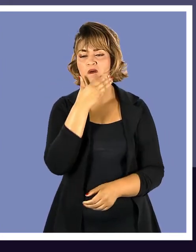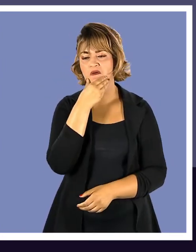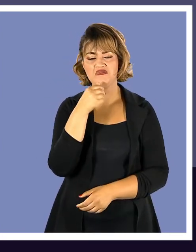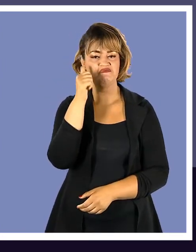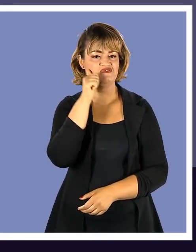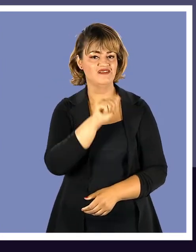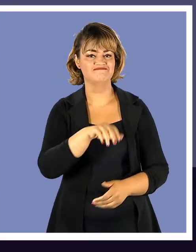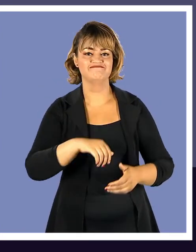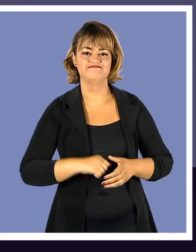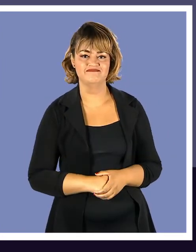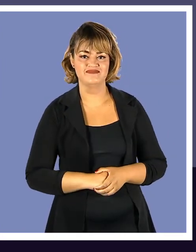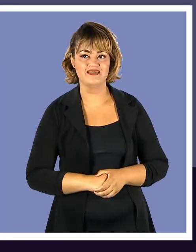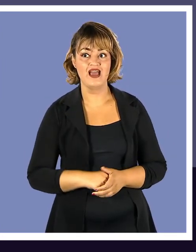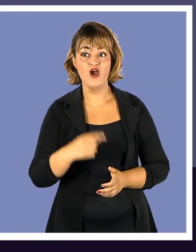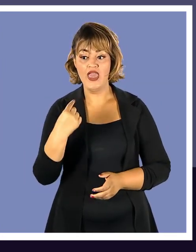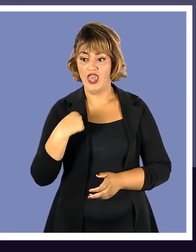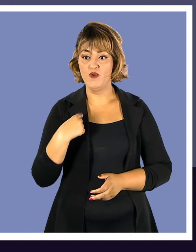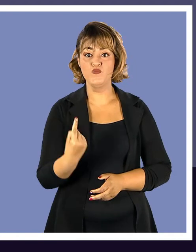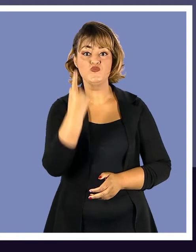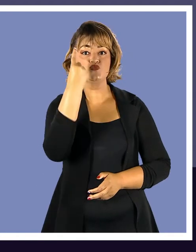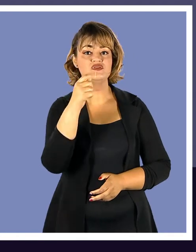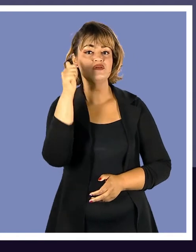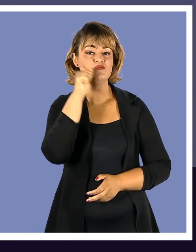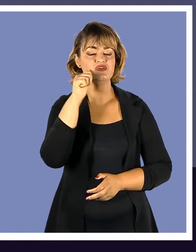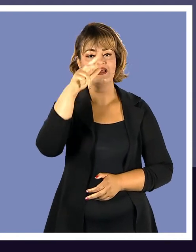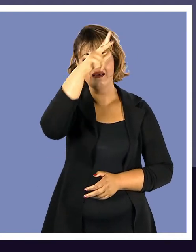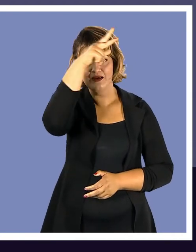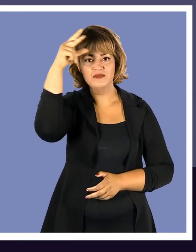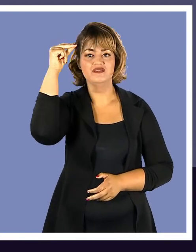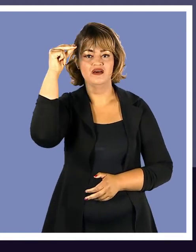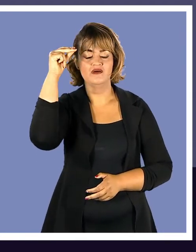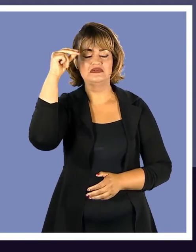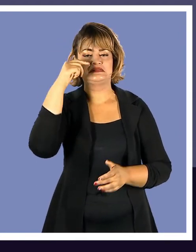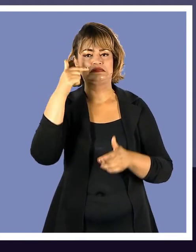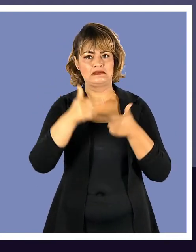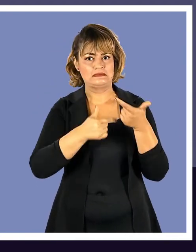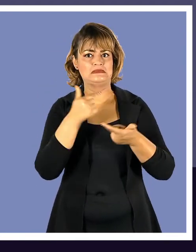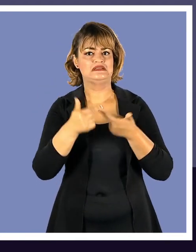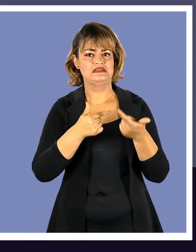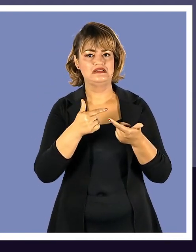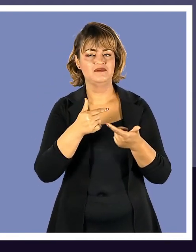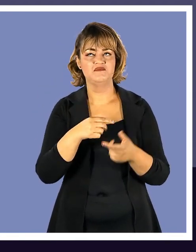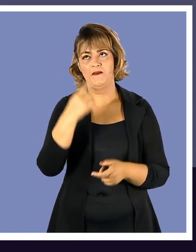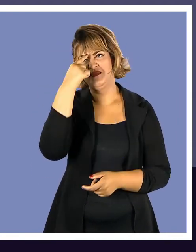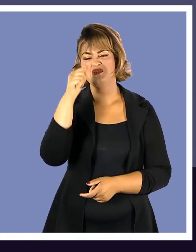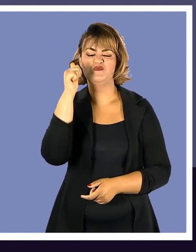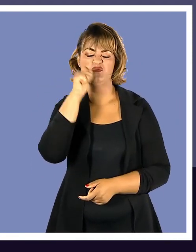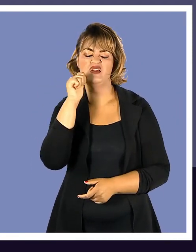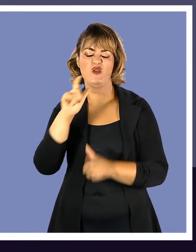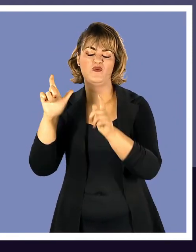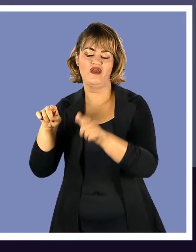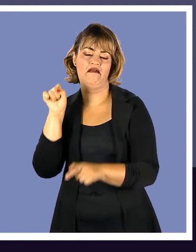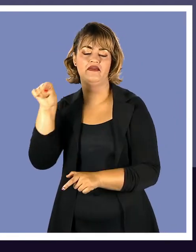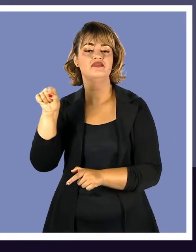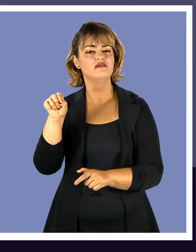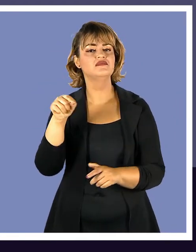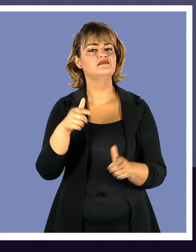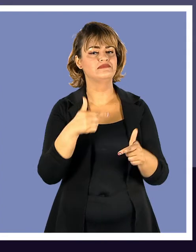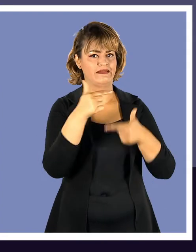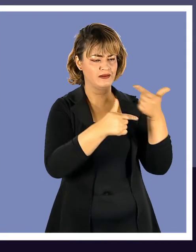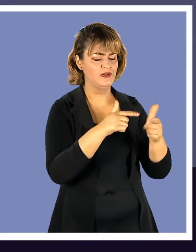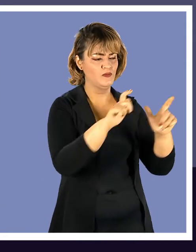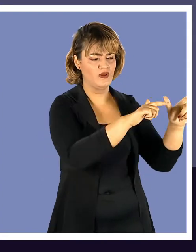igualdade por homens e mulheres. Ser a única mulher prefeita de capital no Brasil, até porque lugar de mulher